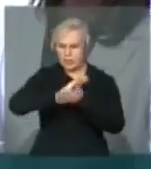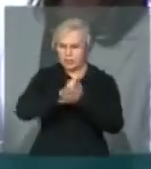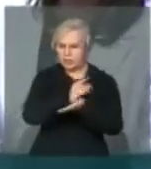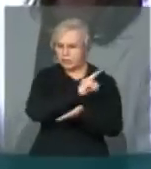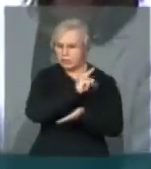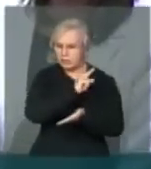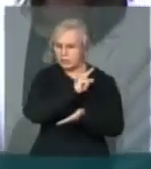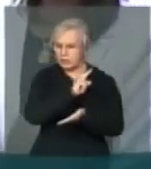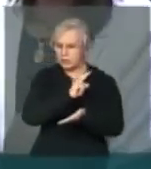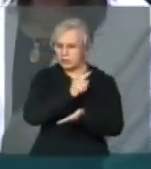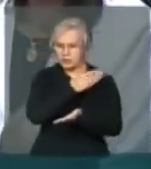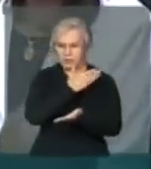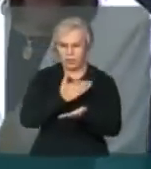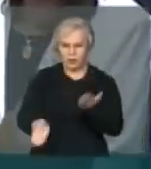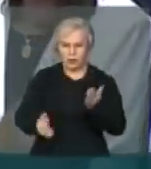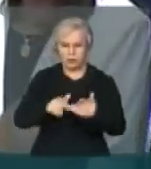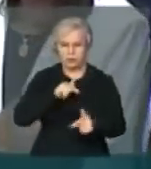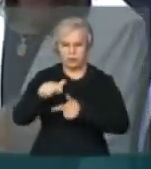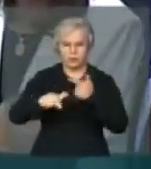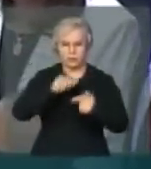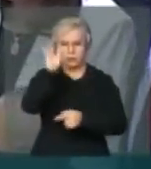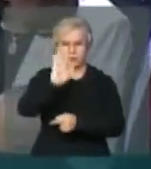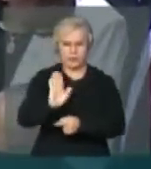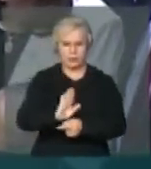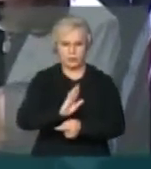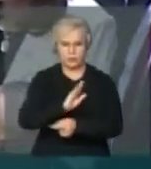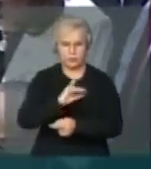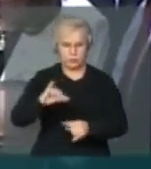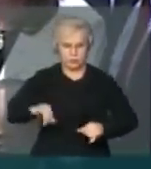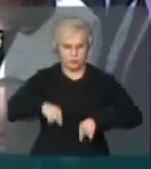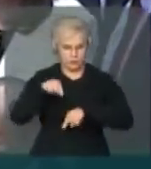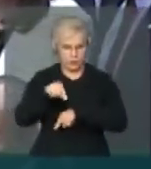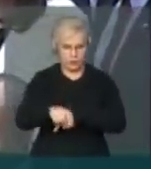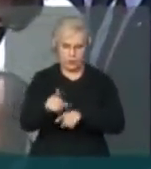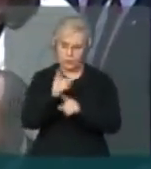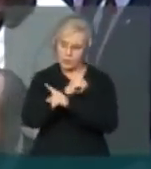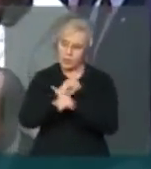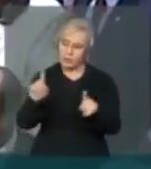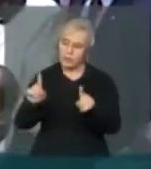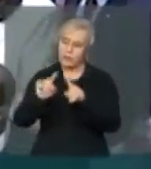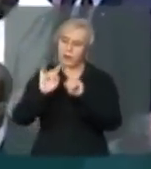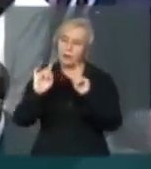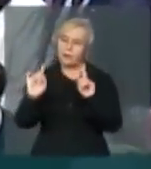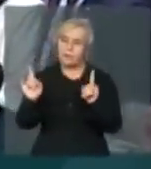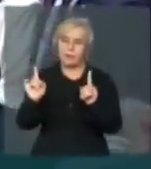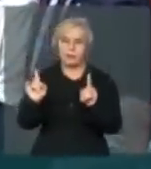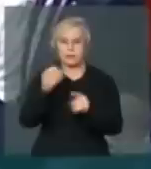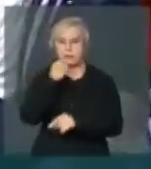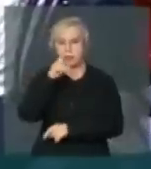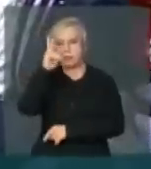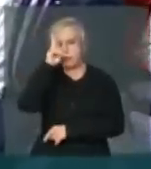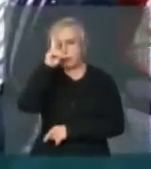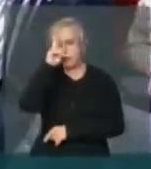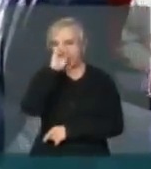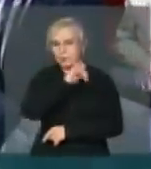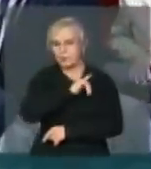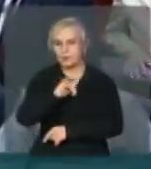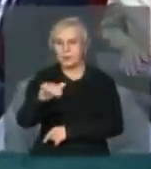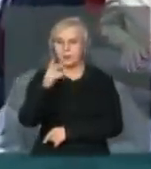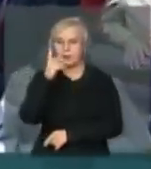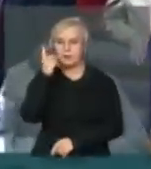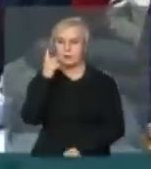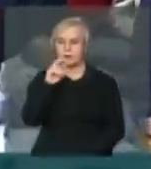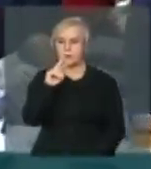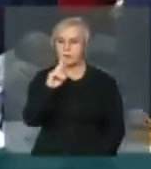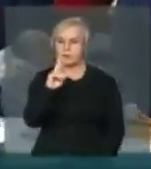Sofreram ontem aqui Impostos pelo governo Mas aqui é bom lembrar Deputado Raul Que fez um pedido ao